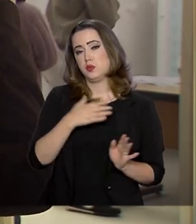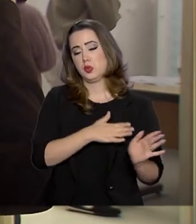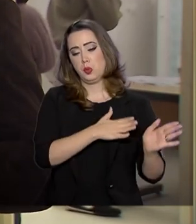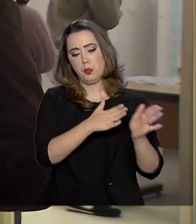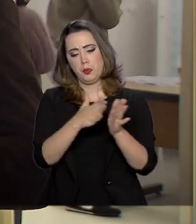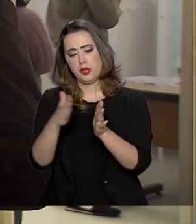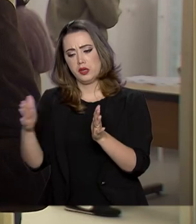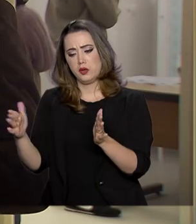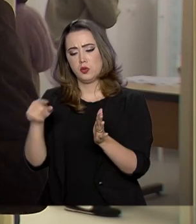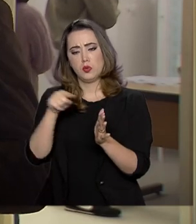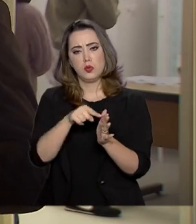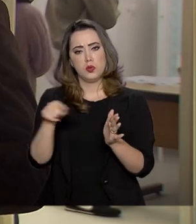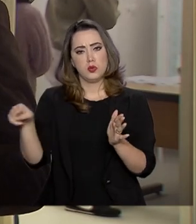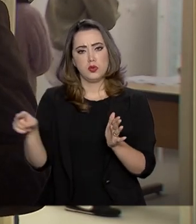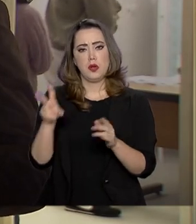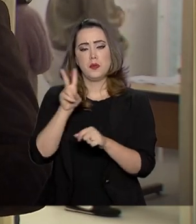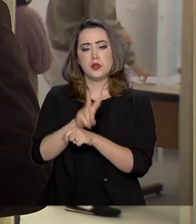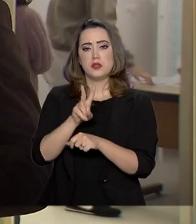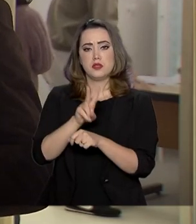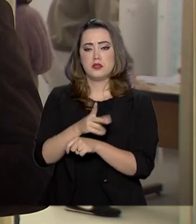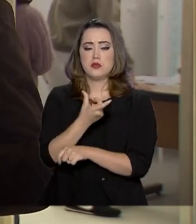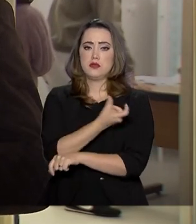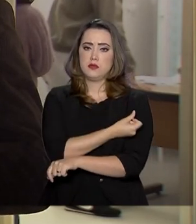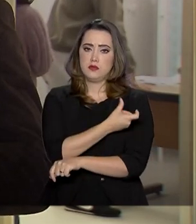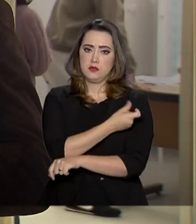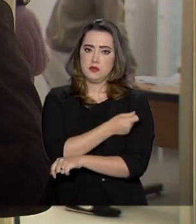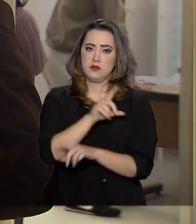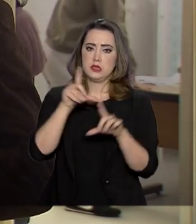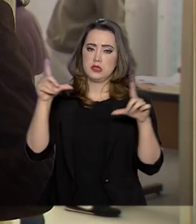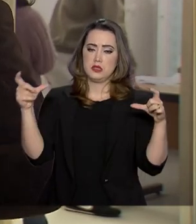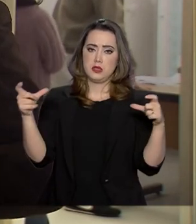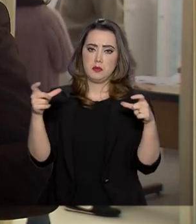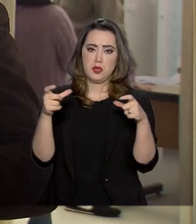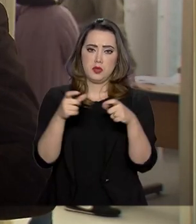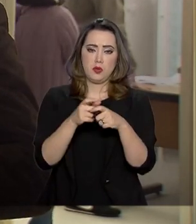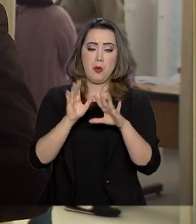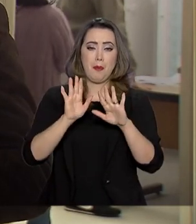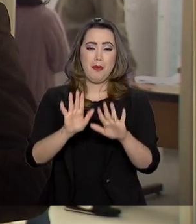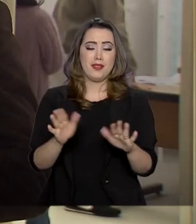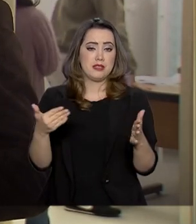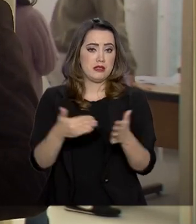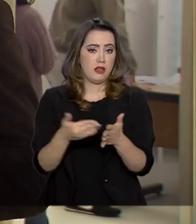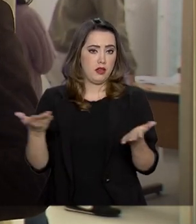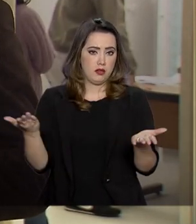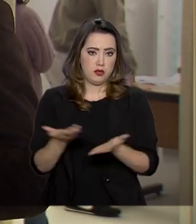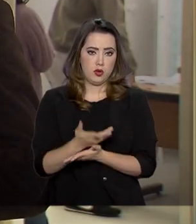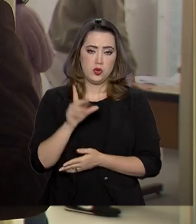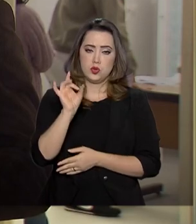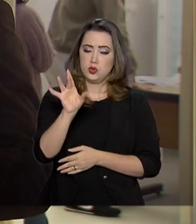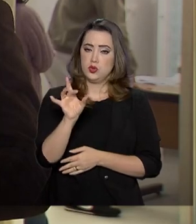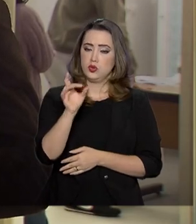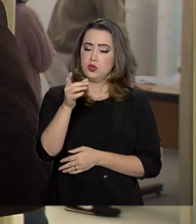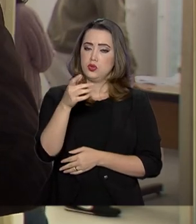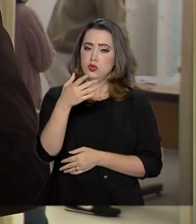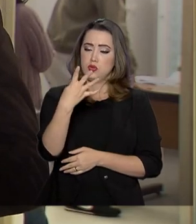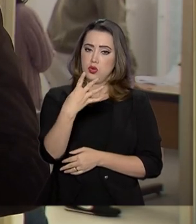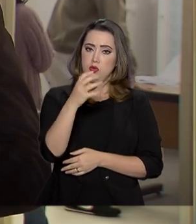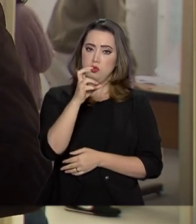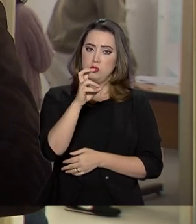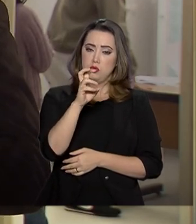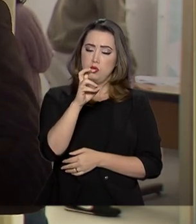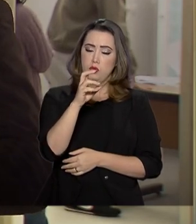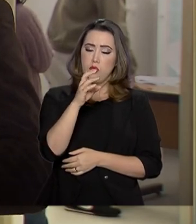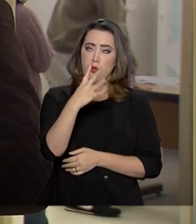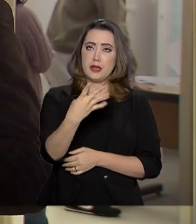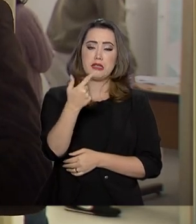a faixa etária, cuja cobertura vacinal é menor. Só que até agora, apenas cerca de 47